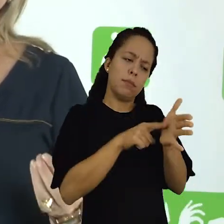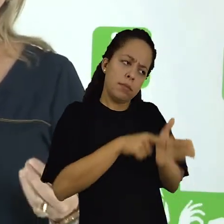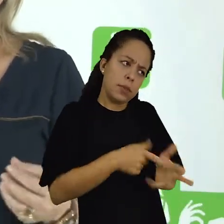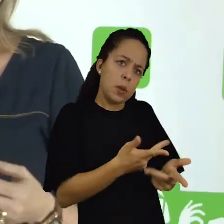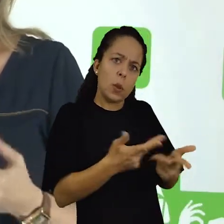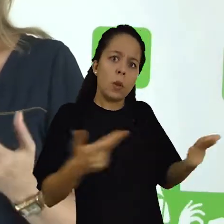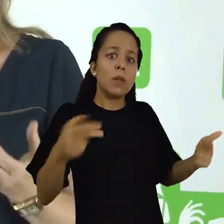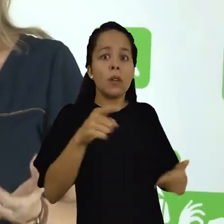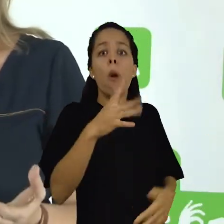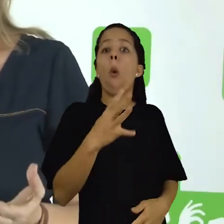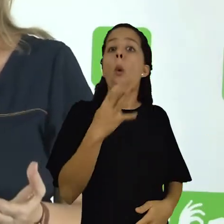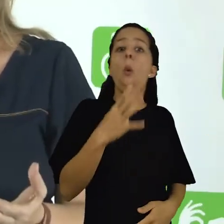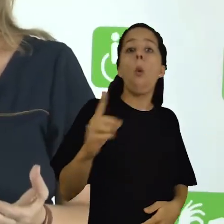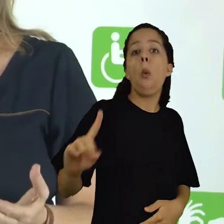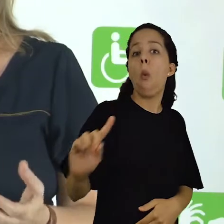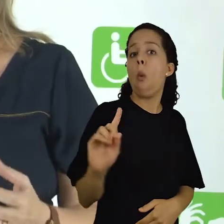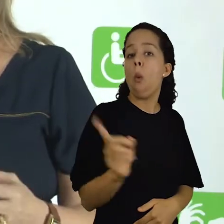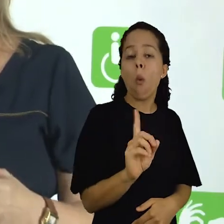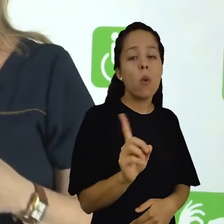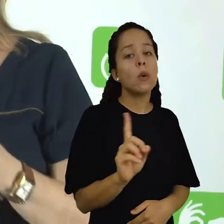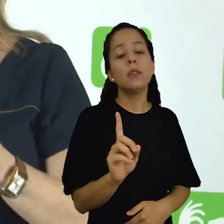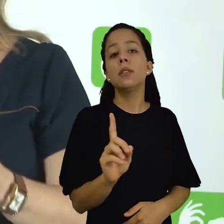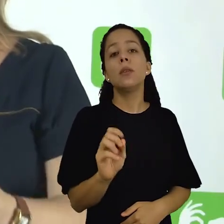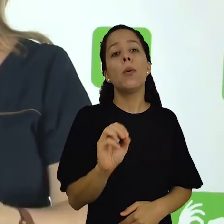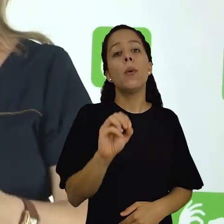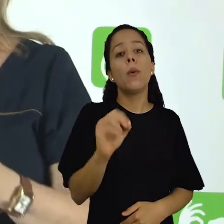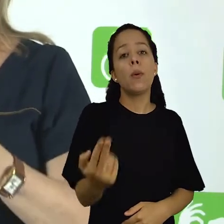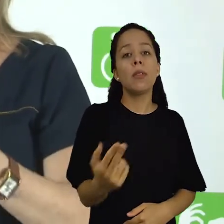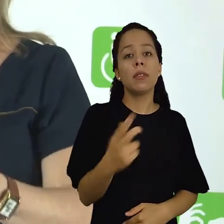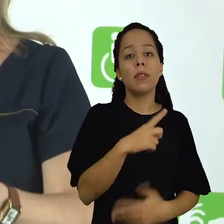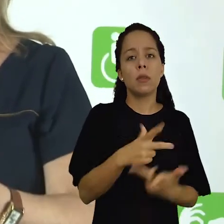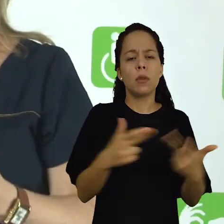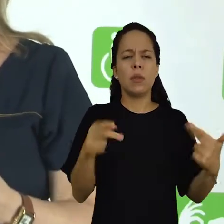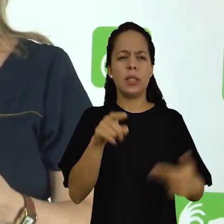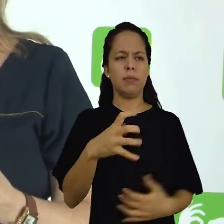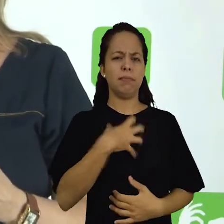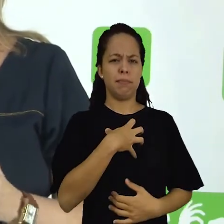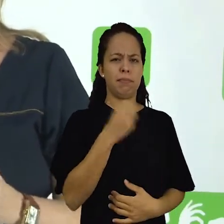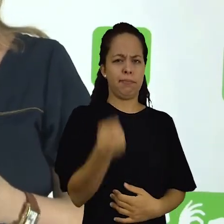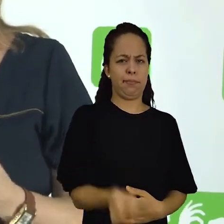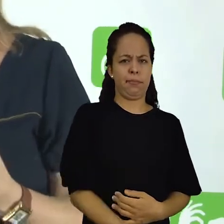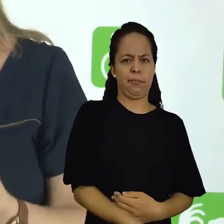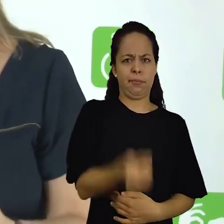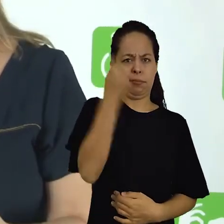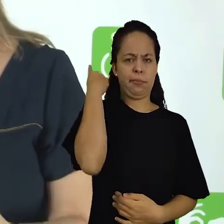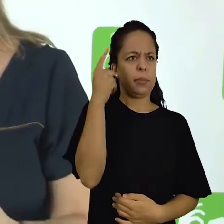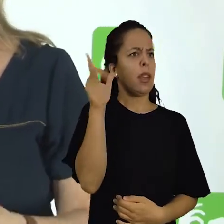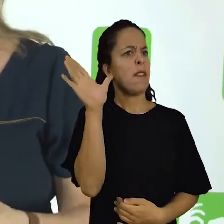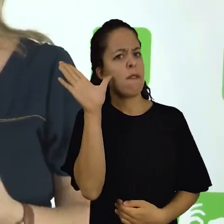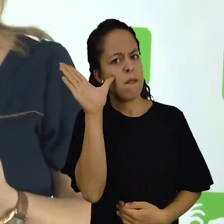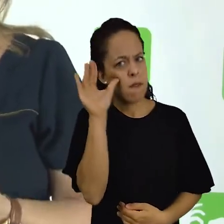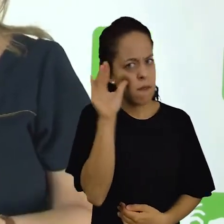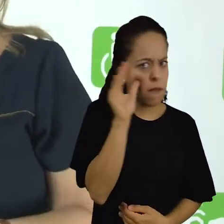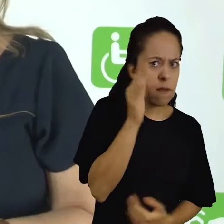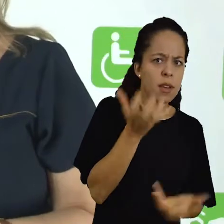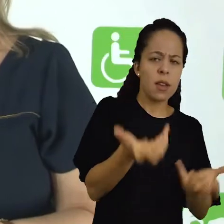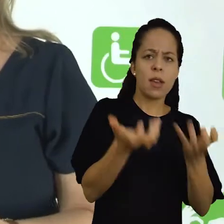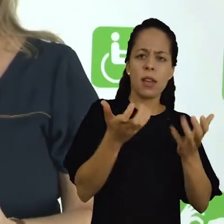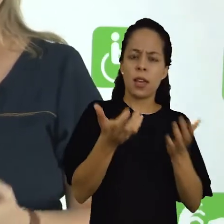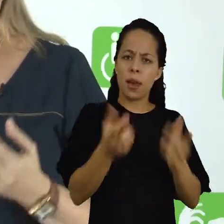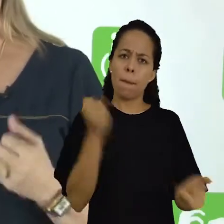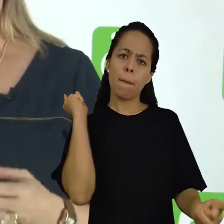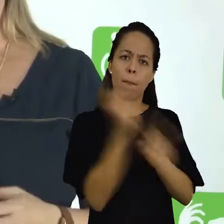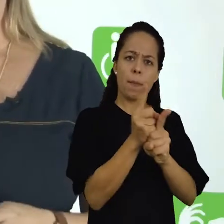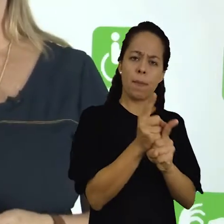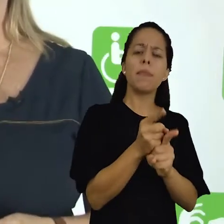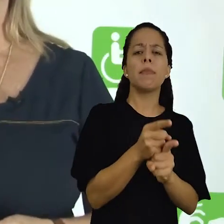explorar o desconhecido, algo que para você ainda te causa estranheza, te causa curiosidade.